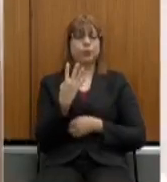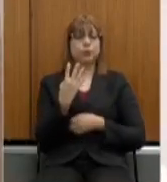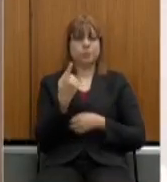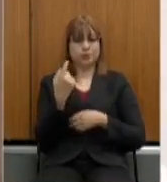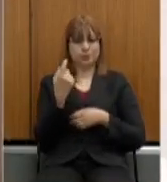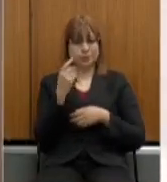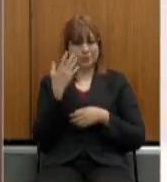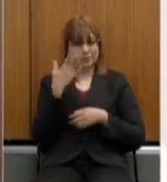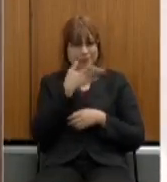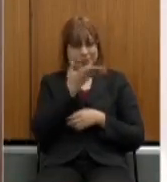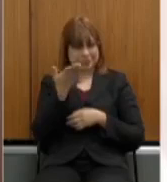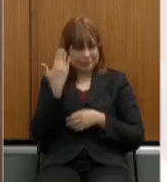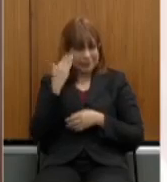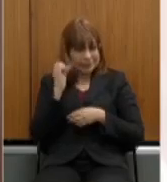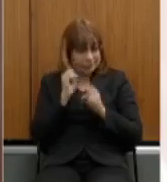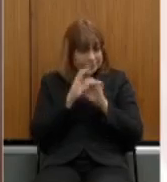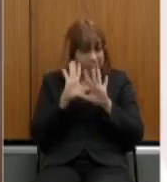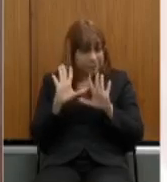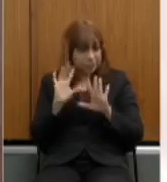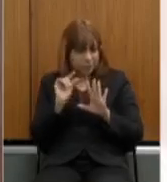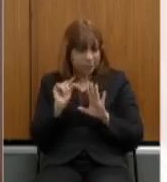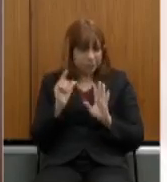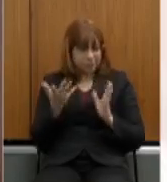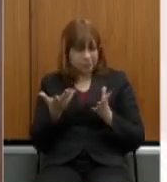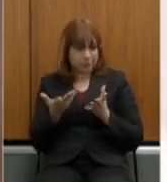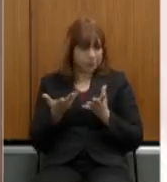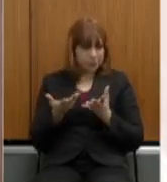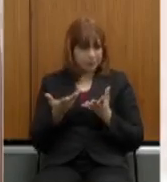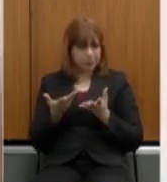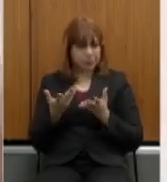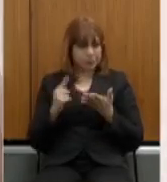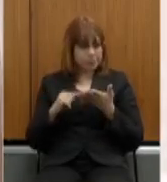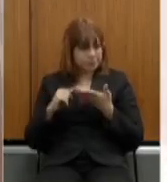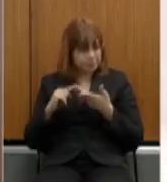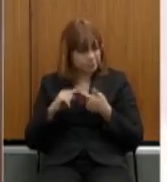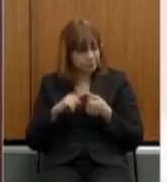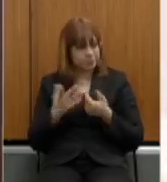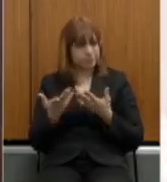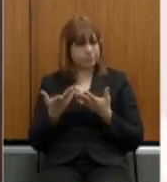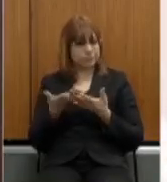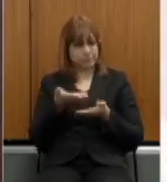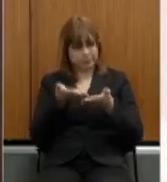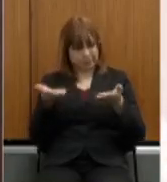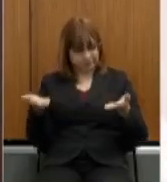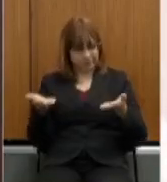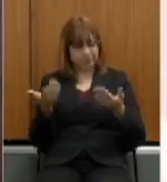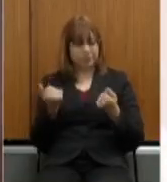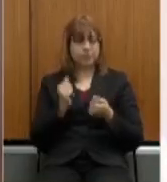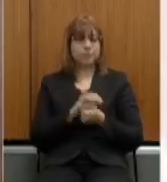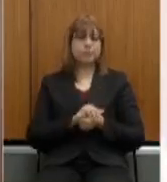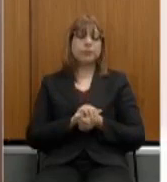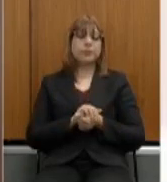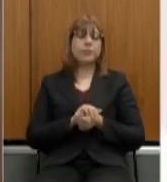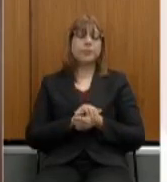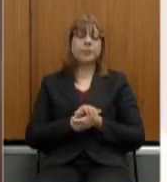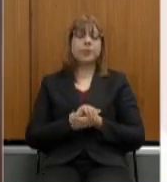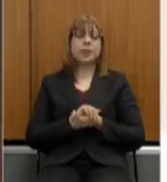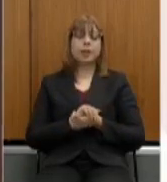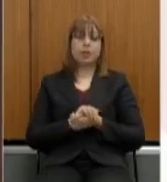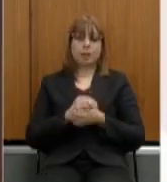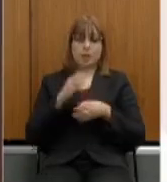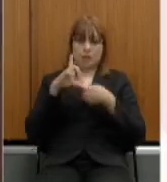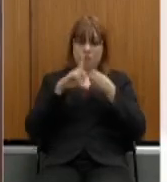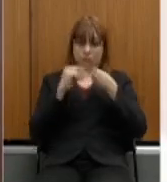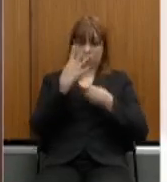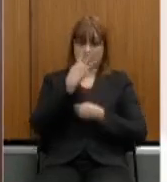que fique mais pautável as opções do legislador federal. Dentro do artigo 40,